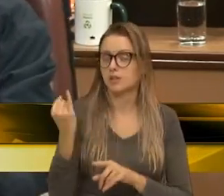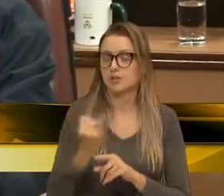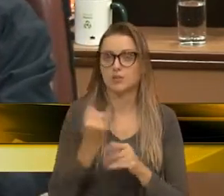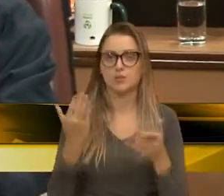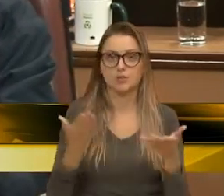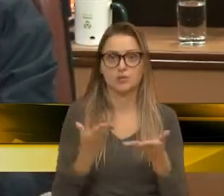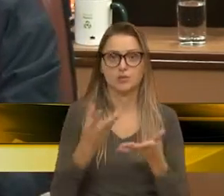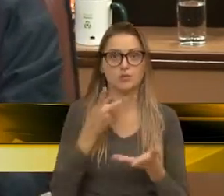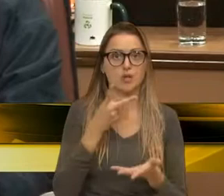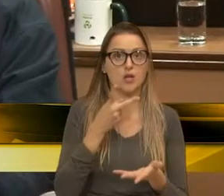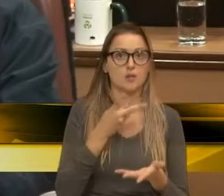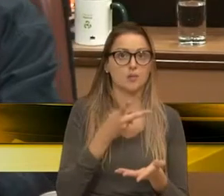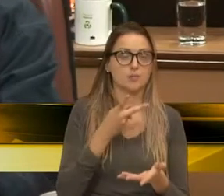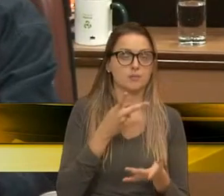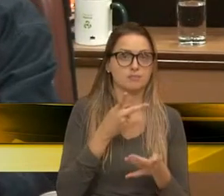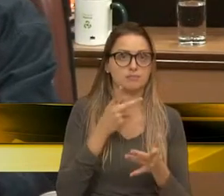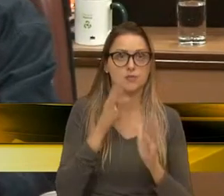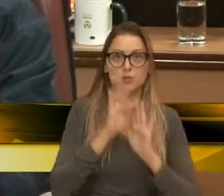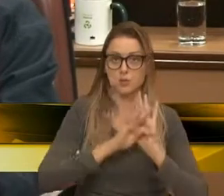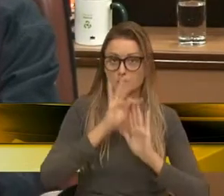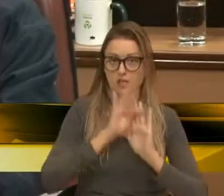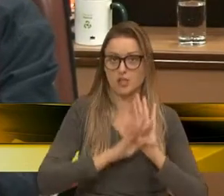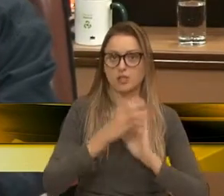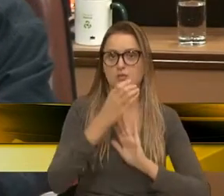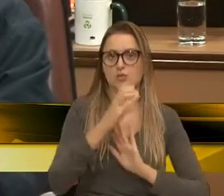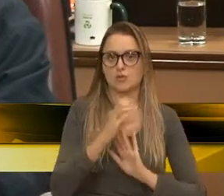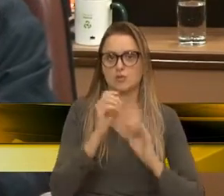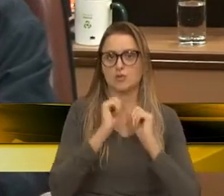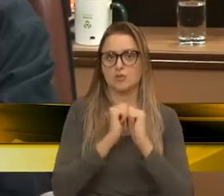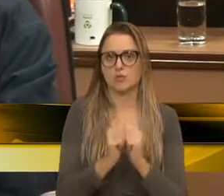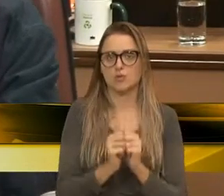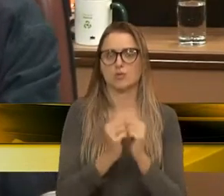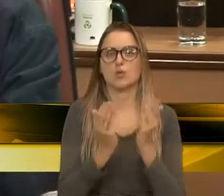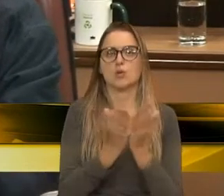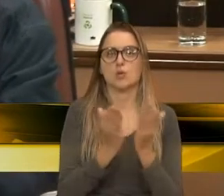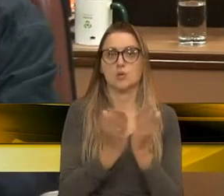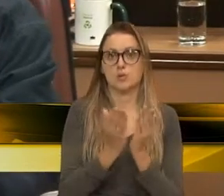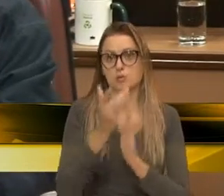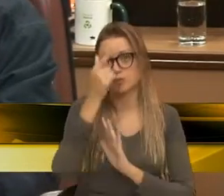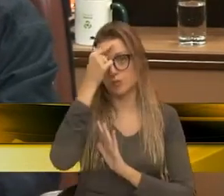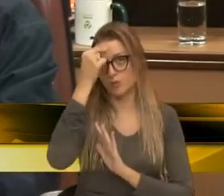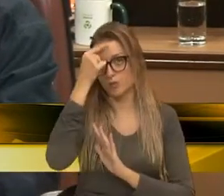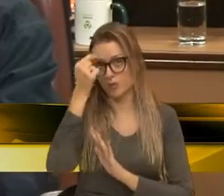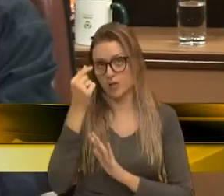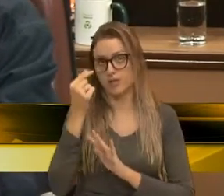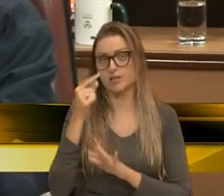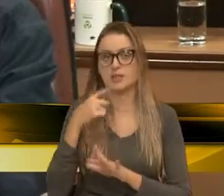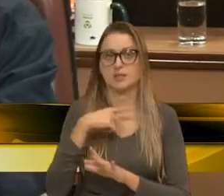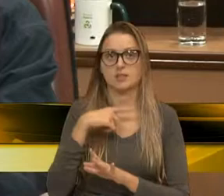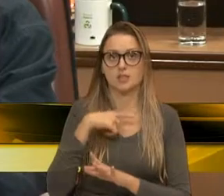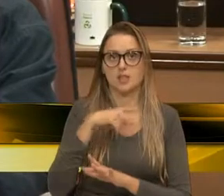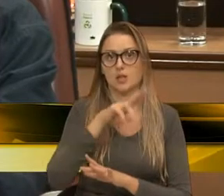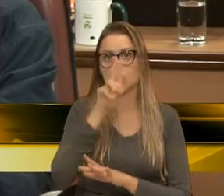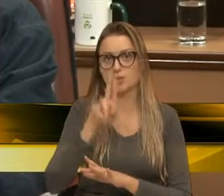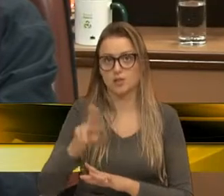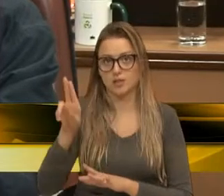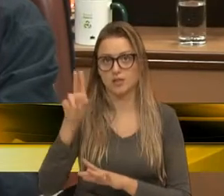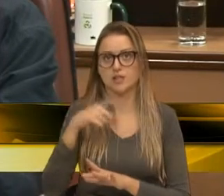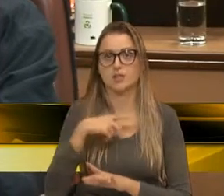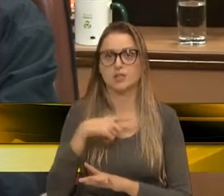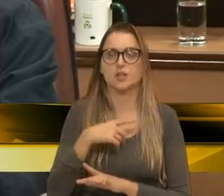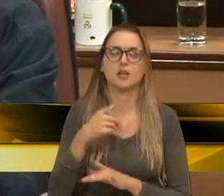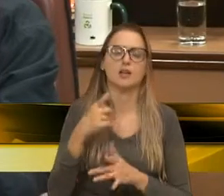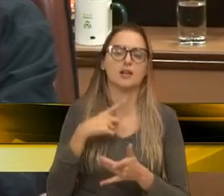A produção científica que a nossa academia, enfim, as faculdades que estão aqui instaladas no nosso município,